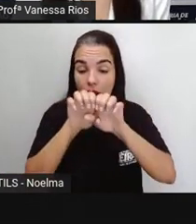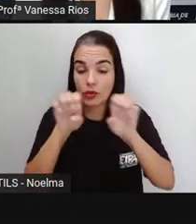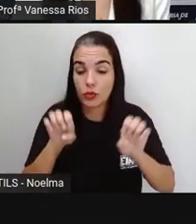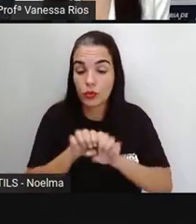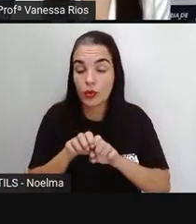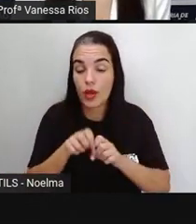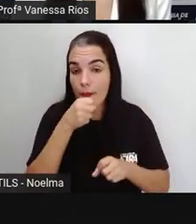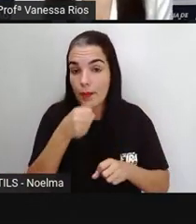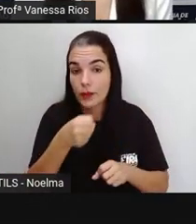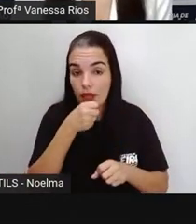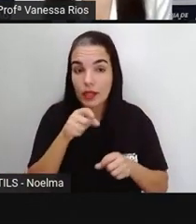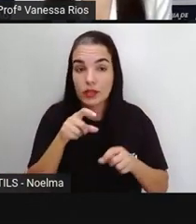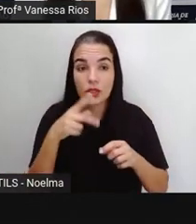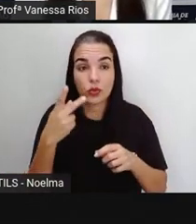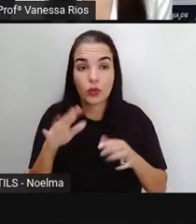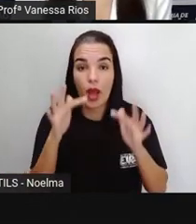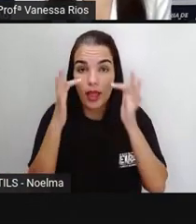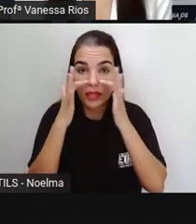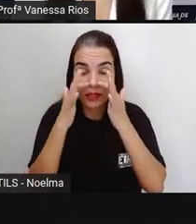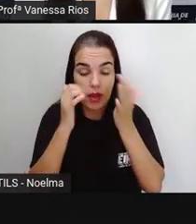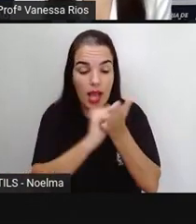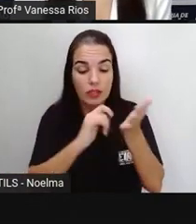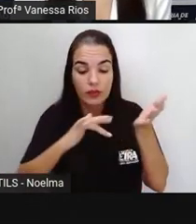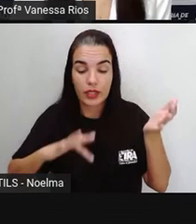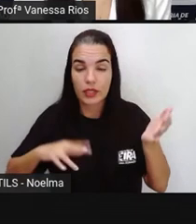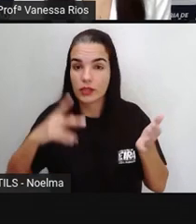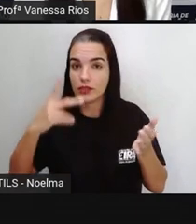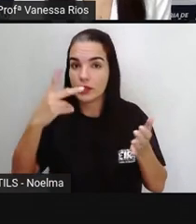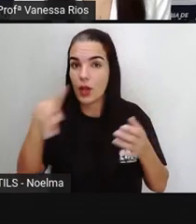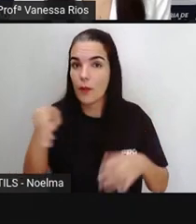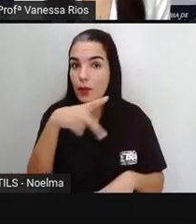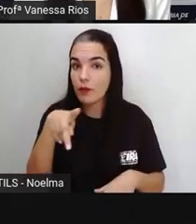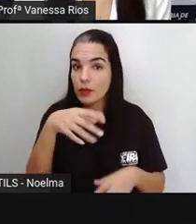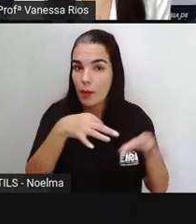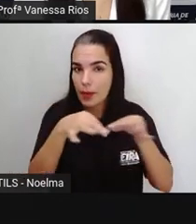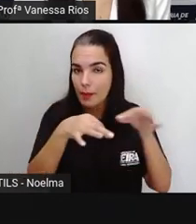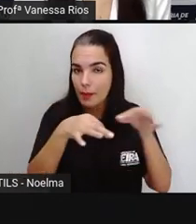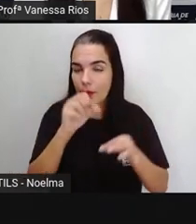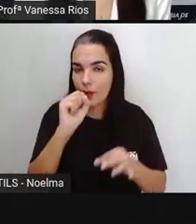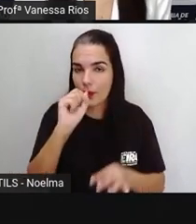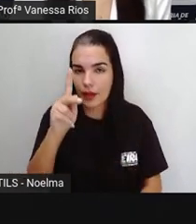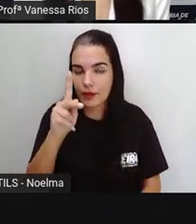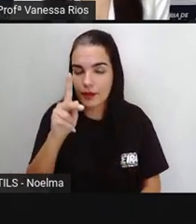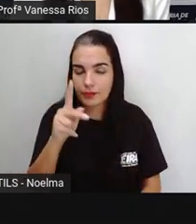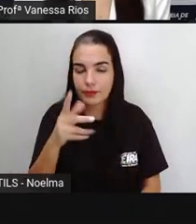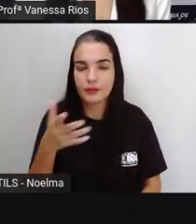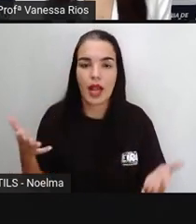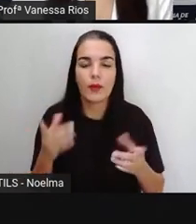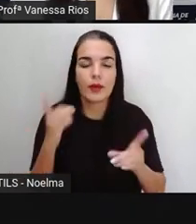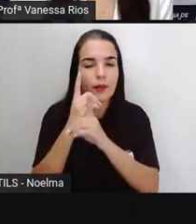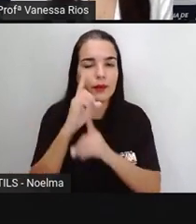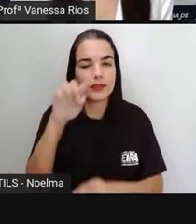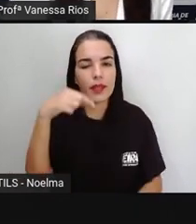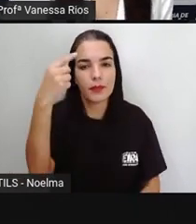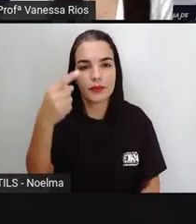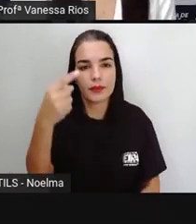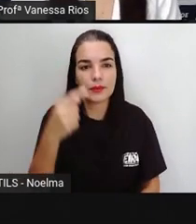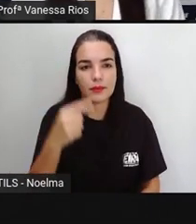bastante atenção na atividade que o seu professor, a professora preparou, tá certo? E a gente se encontra, tá?